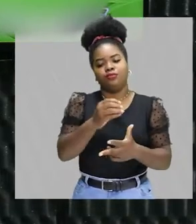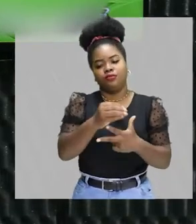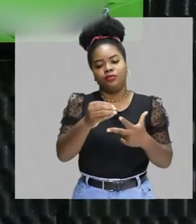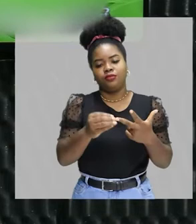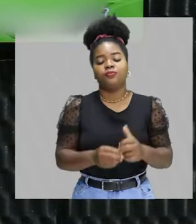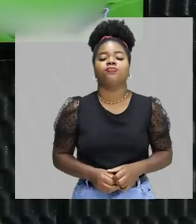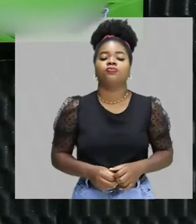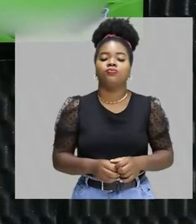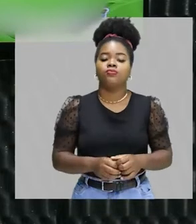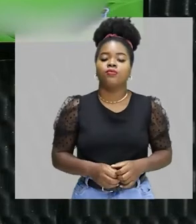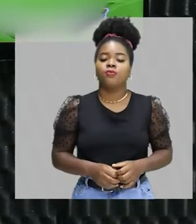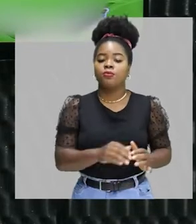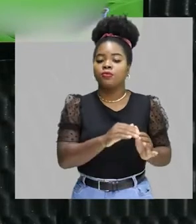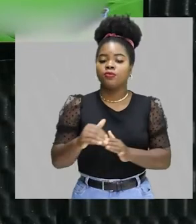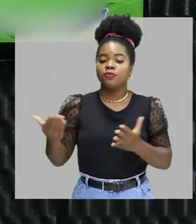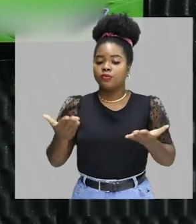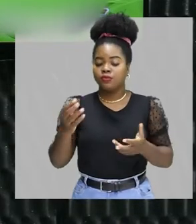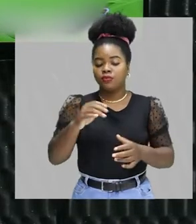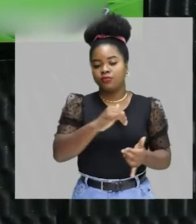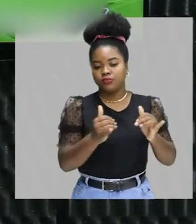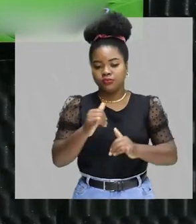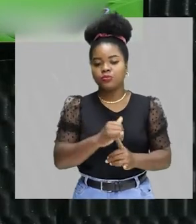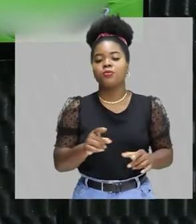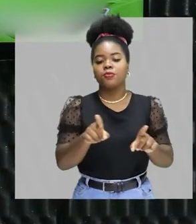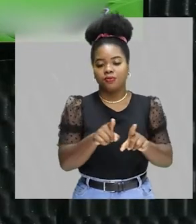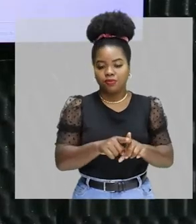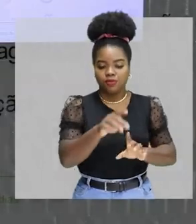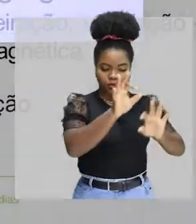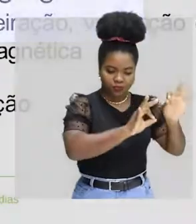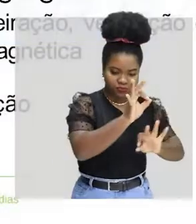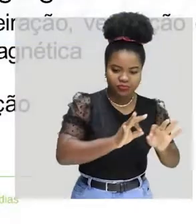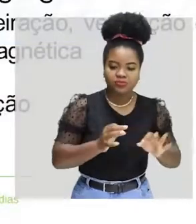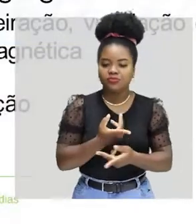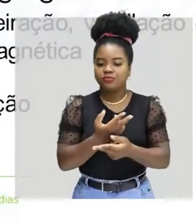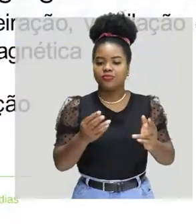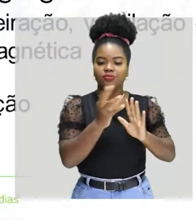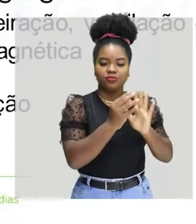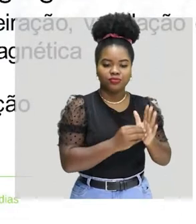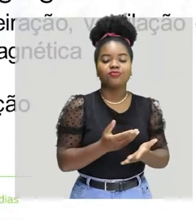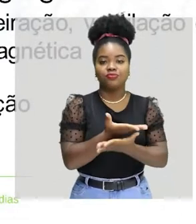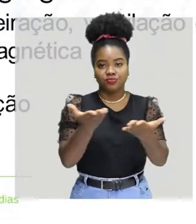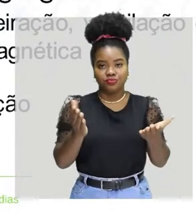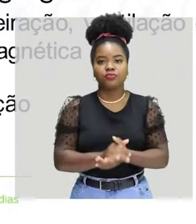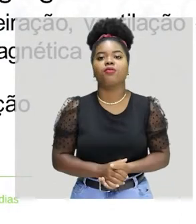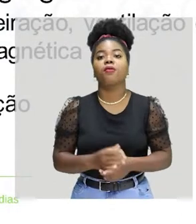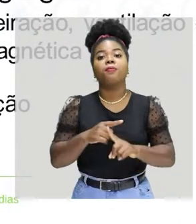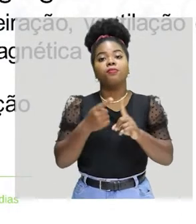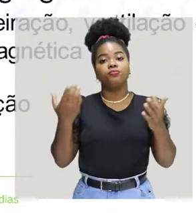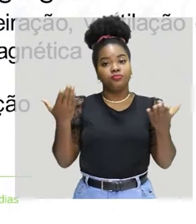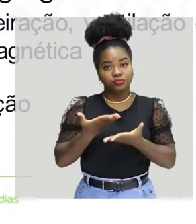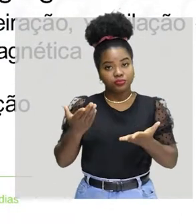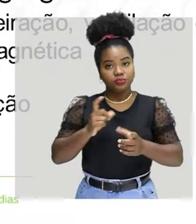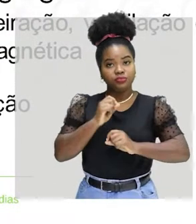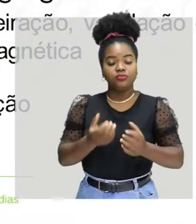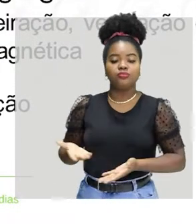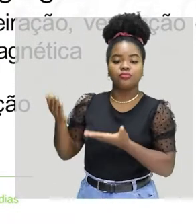fiz a minha seleção de temas. Bom, no vídeo de hoje, turminha, nós vamos abordar misturas e